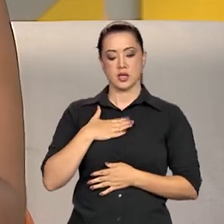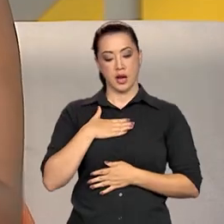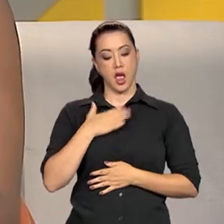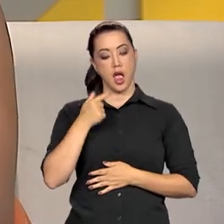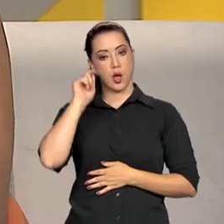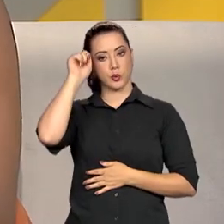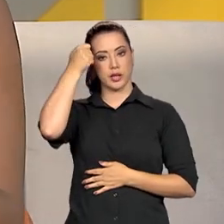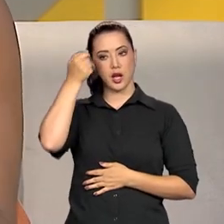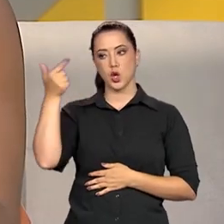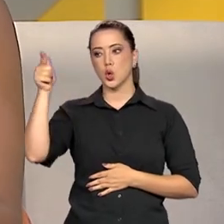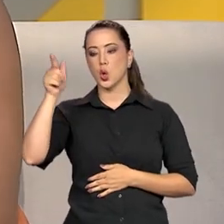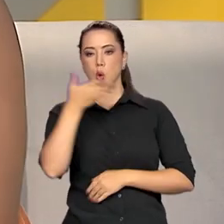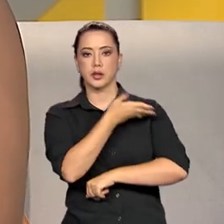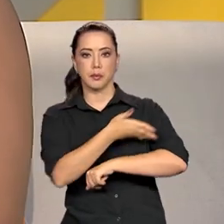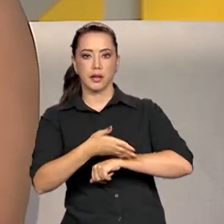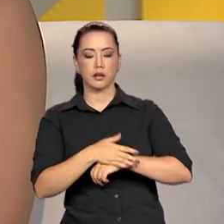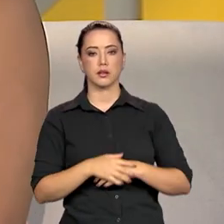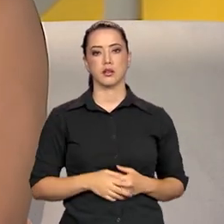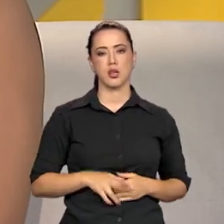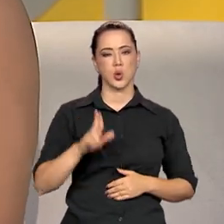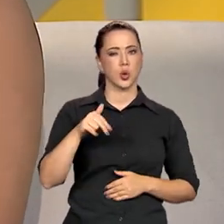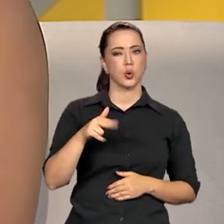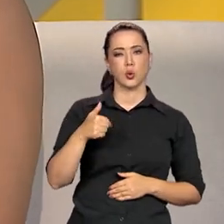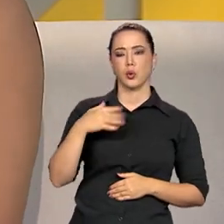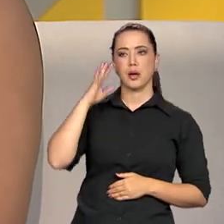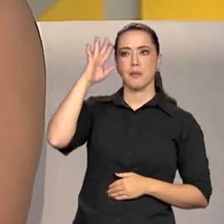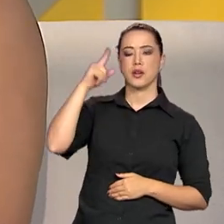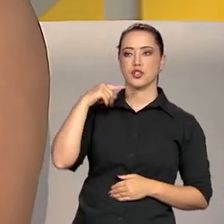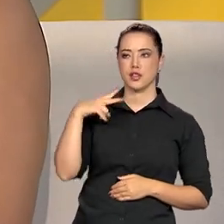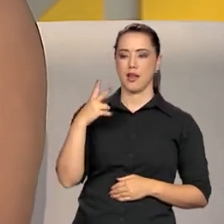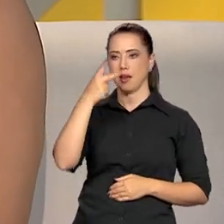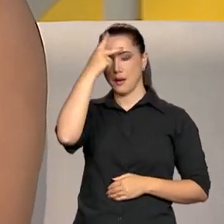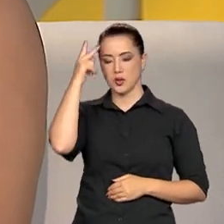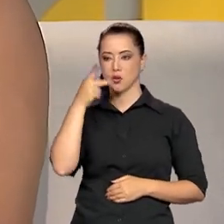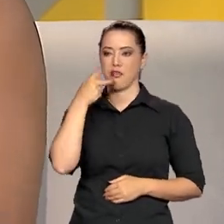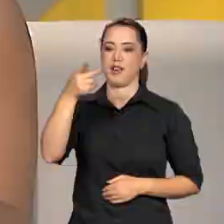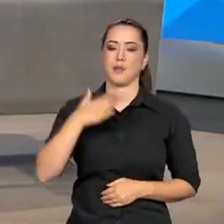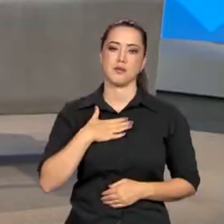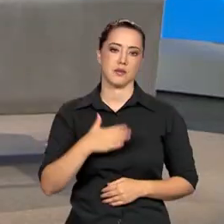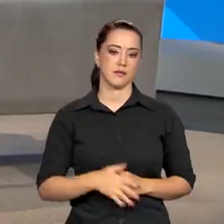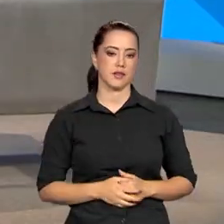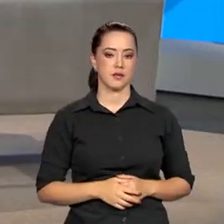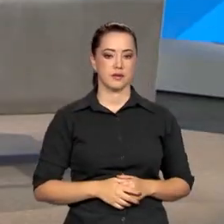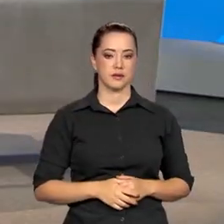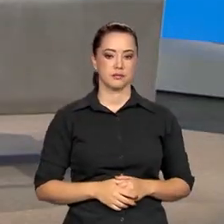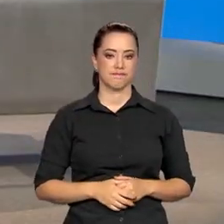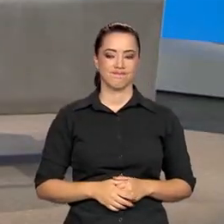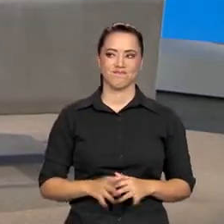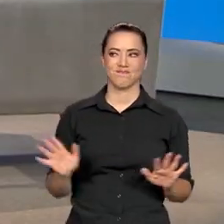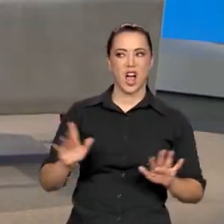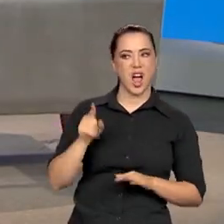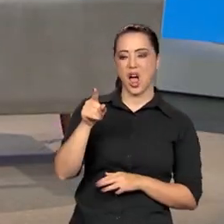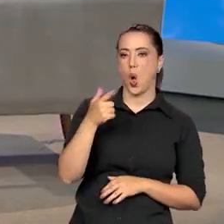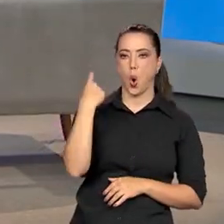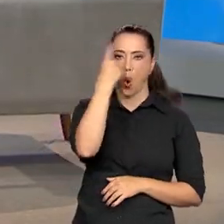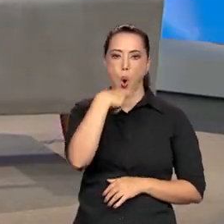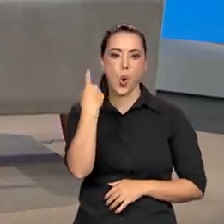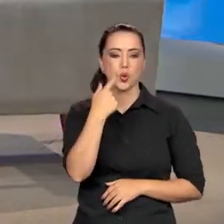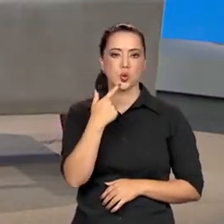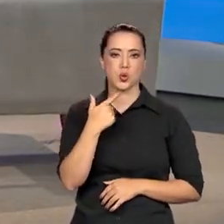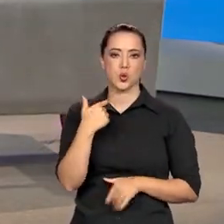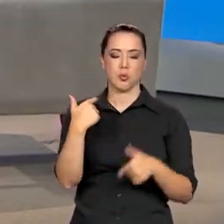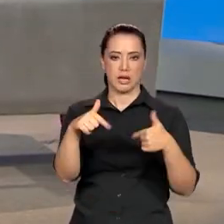jamais imaginaria que eu ia escutar aquilo. Mas eu escutei do entrevistador que eu não tinha rosto para ser âncora